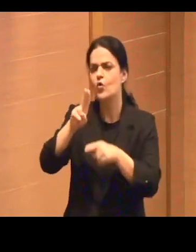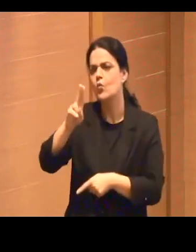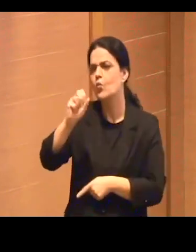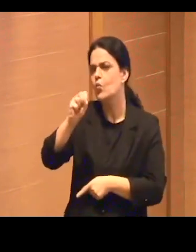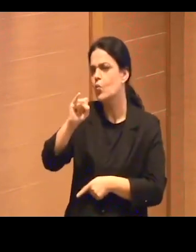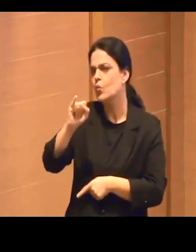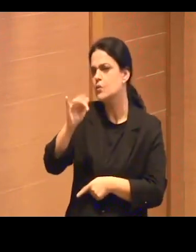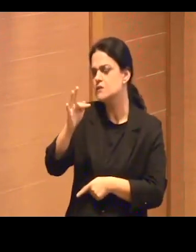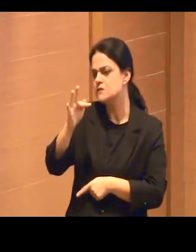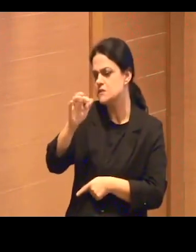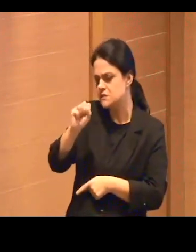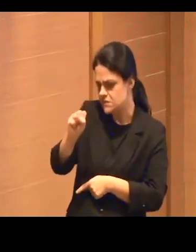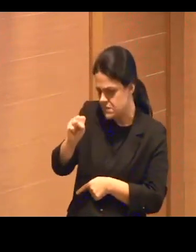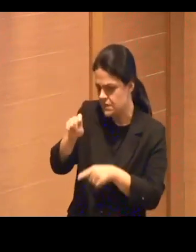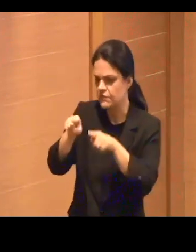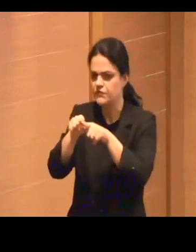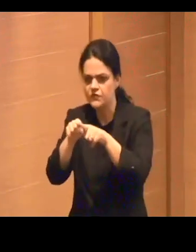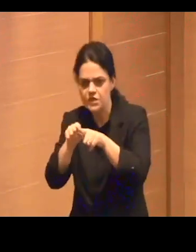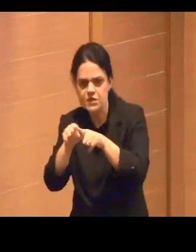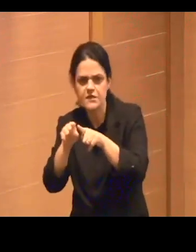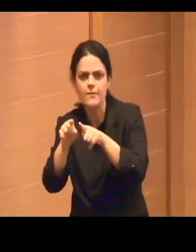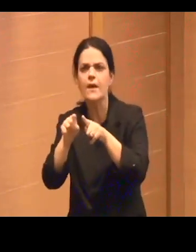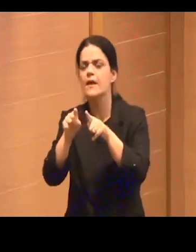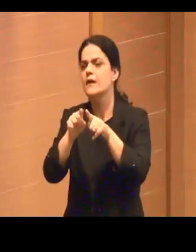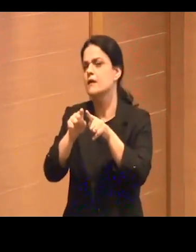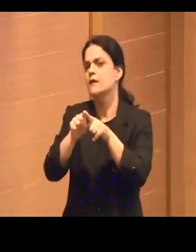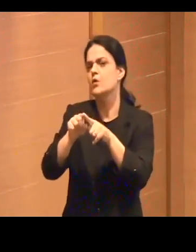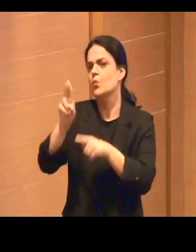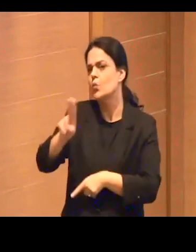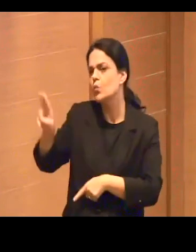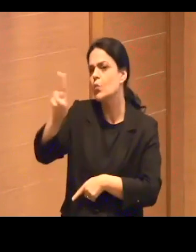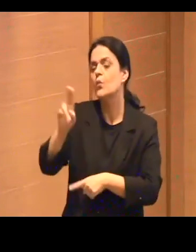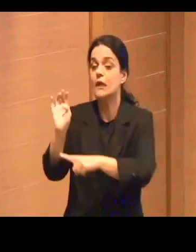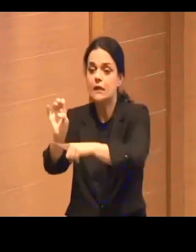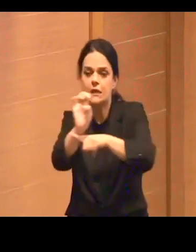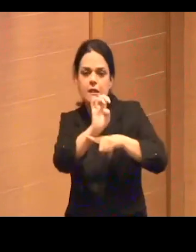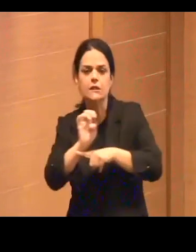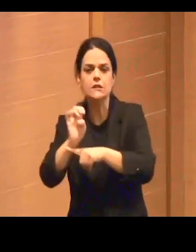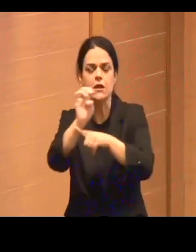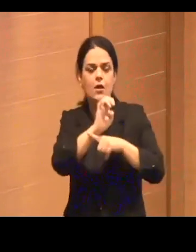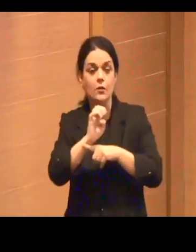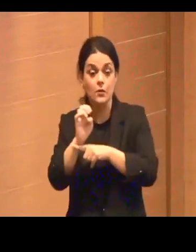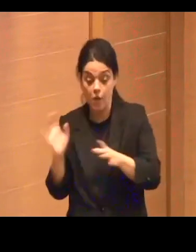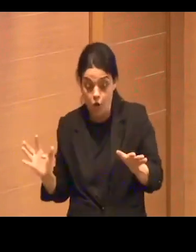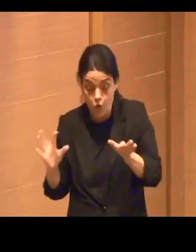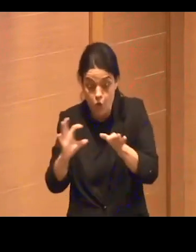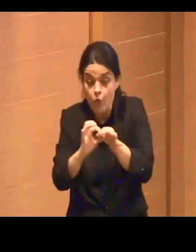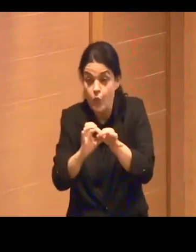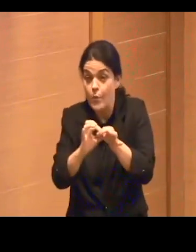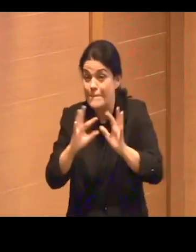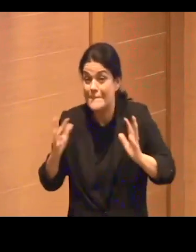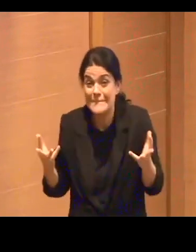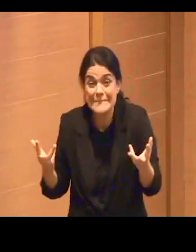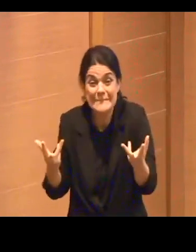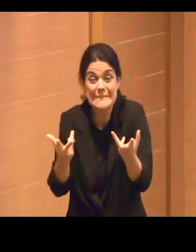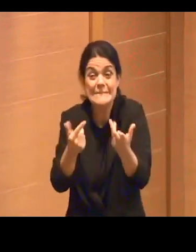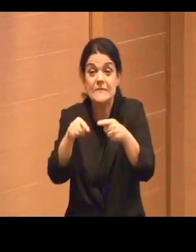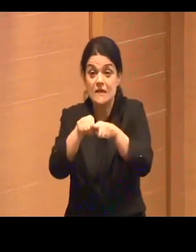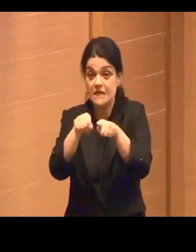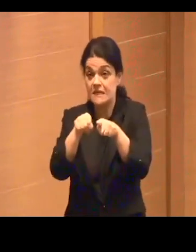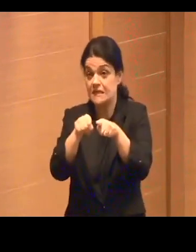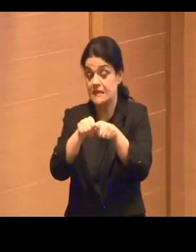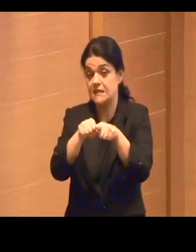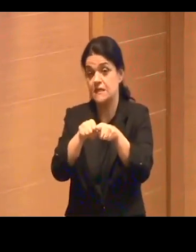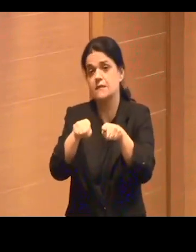as universidades estaduais formariam uma rede fenomenal, e financiamento de criação